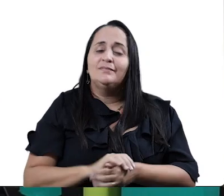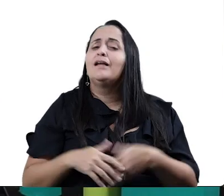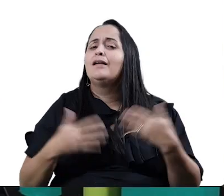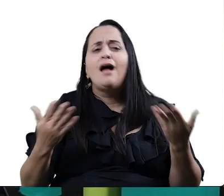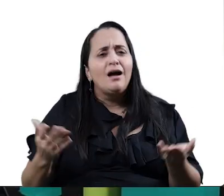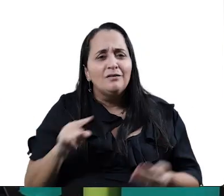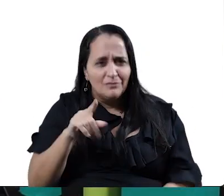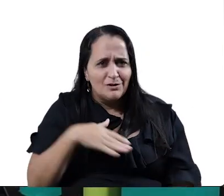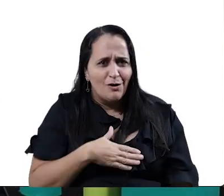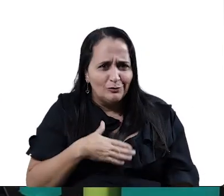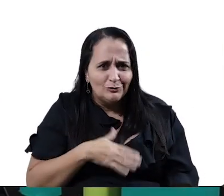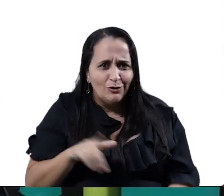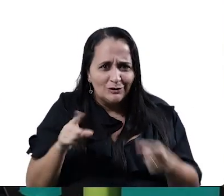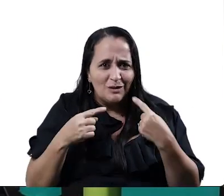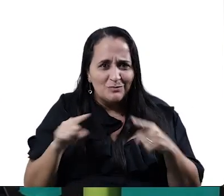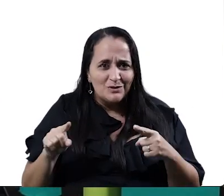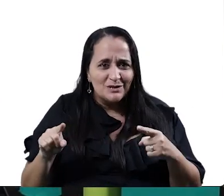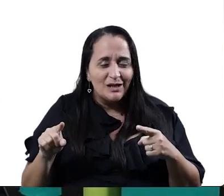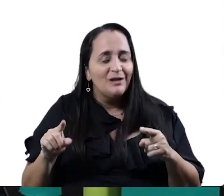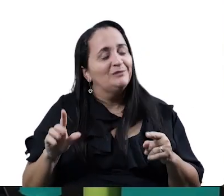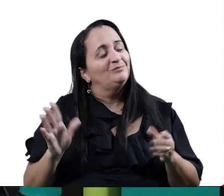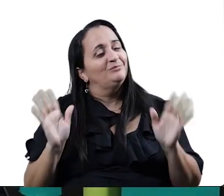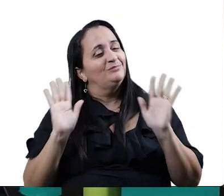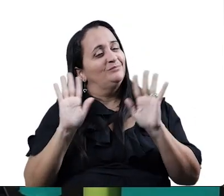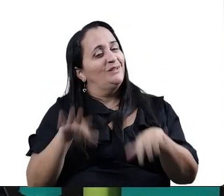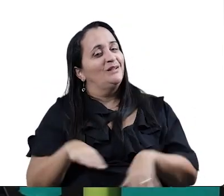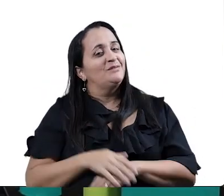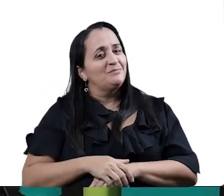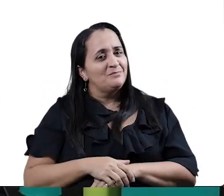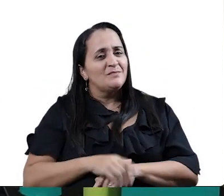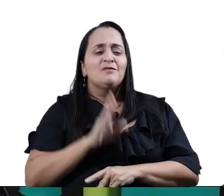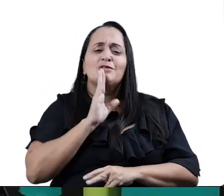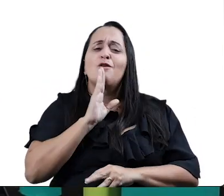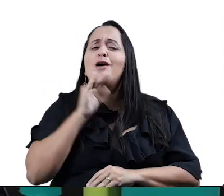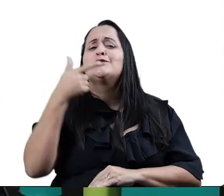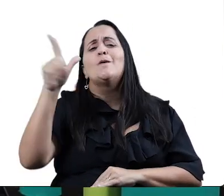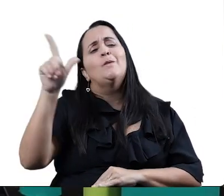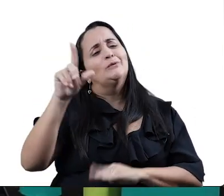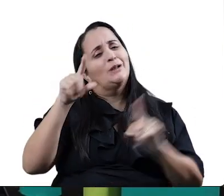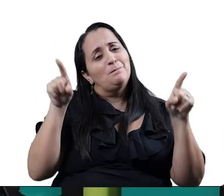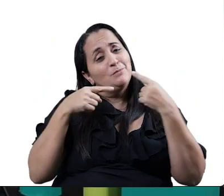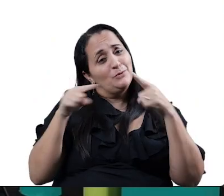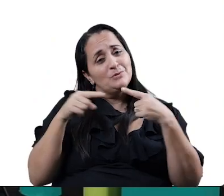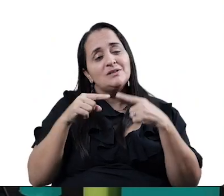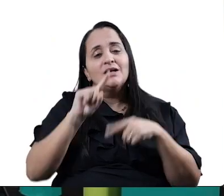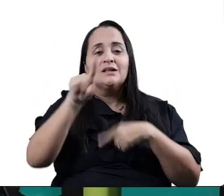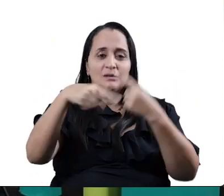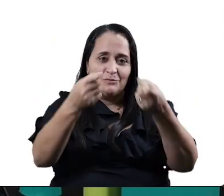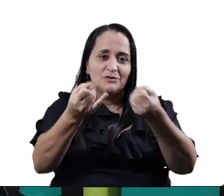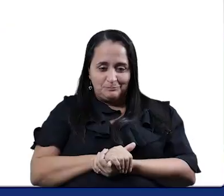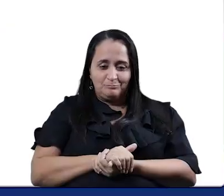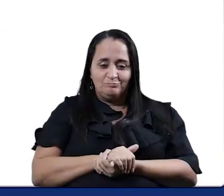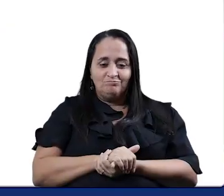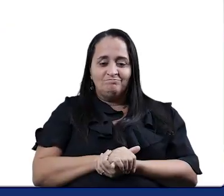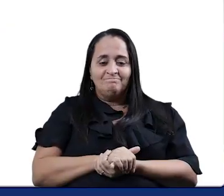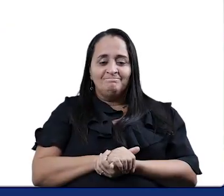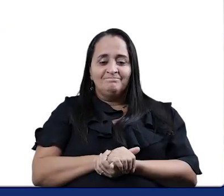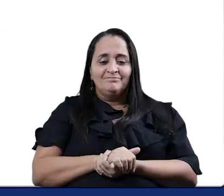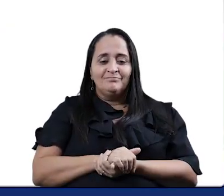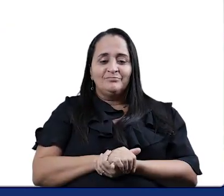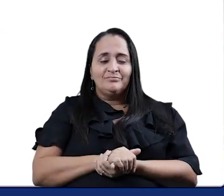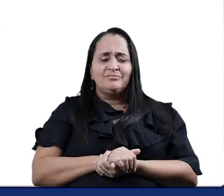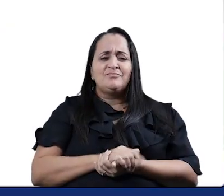E aí, gostaram? Vocês devem saber outra música da galinha pintadinha. Depois me conte. Tem